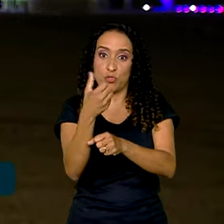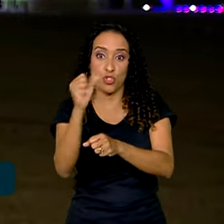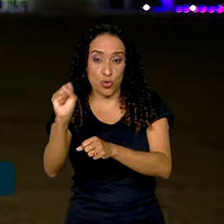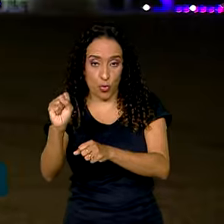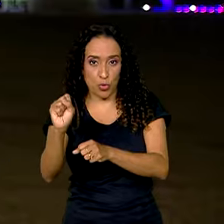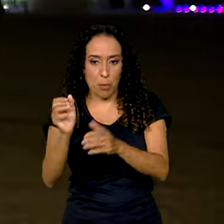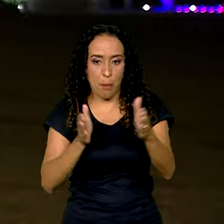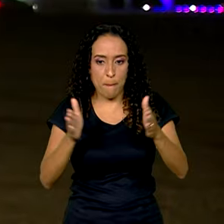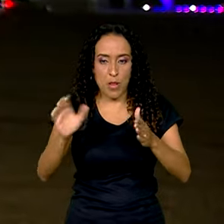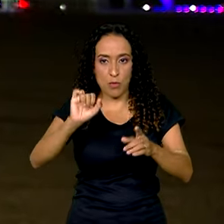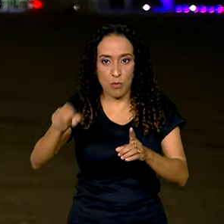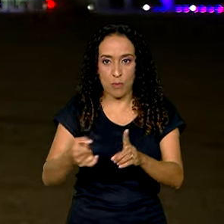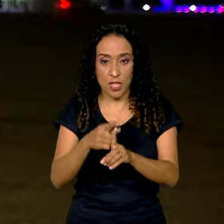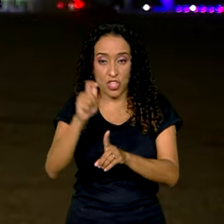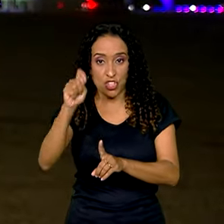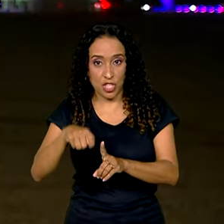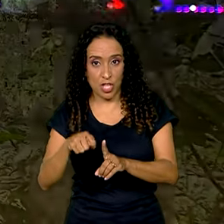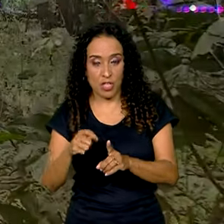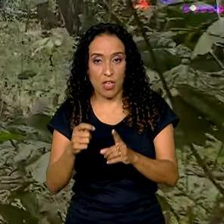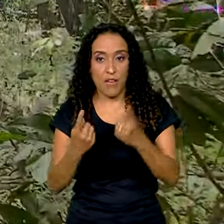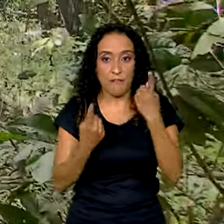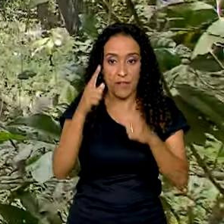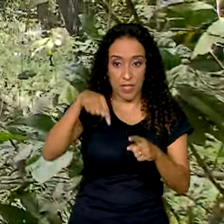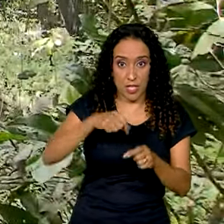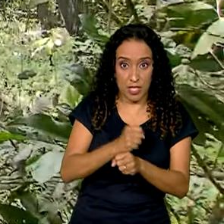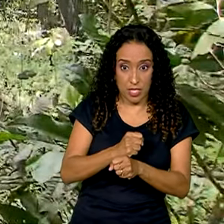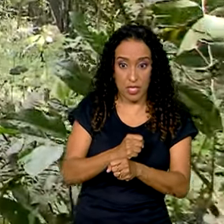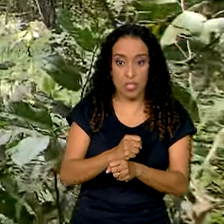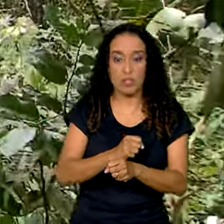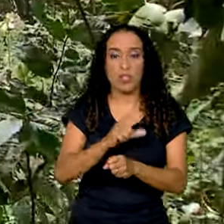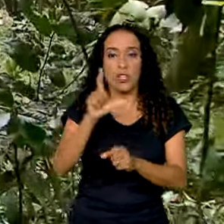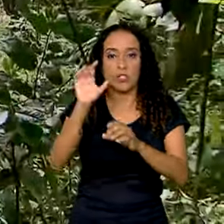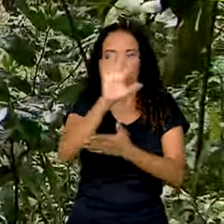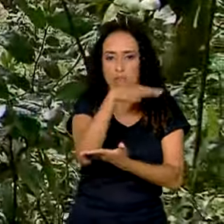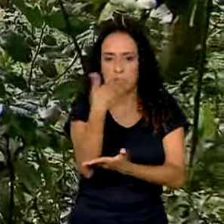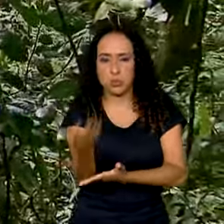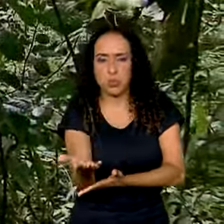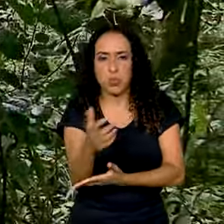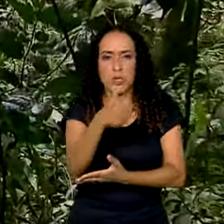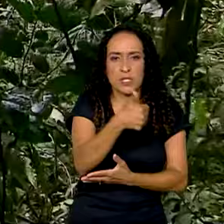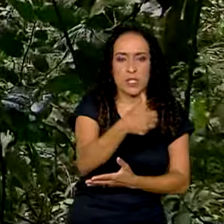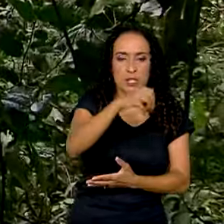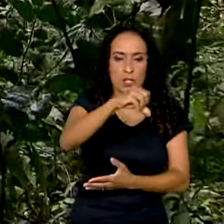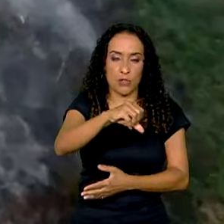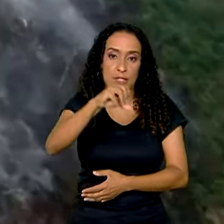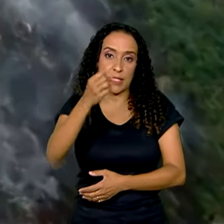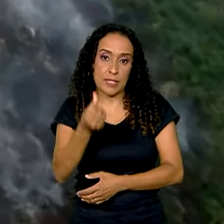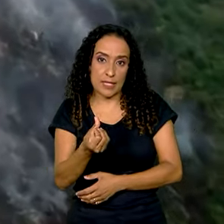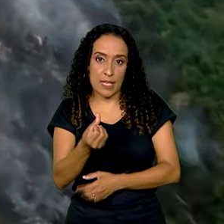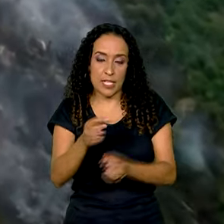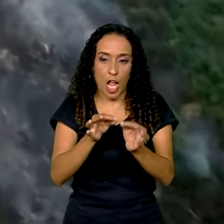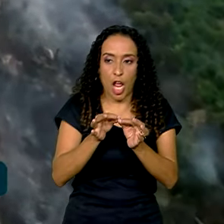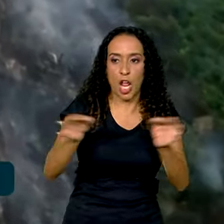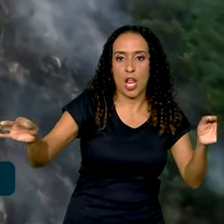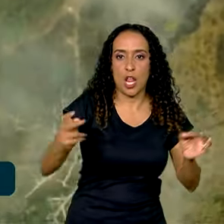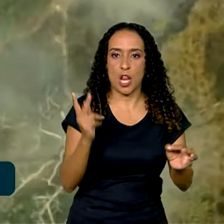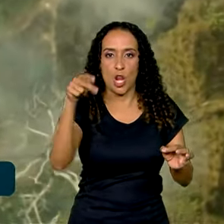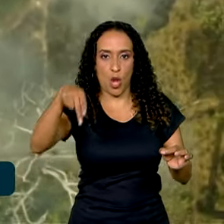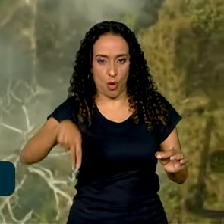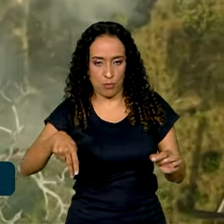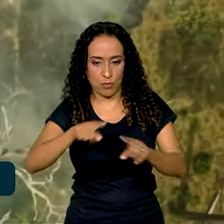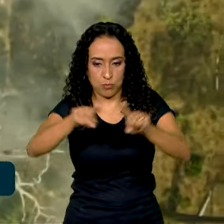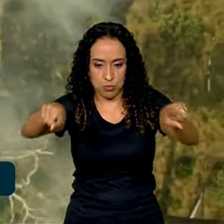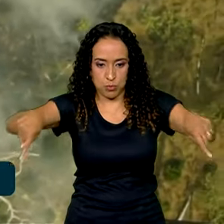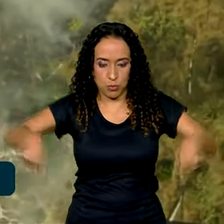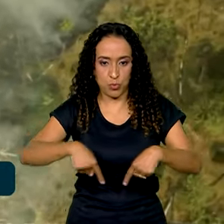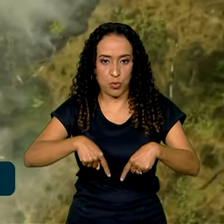No período de janeiro a fevereiro deste ano, foram desmatados 196 quilômetros quadrados. A